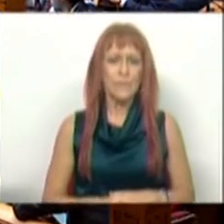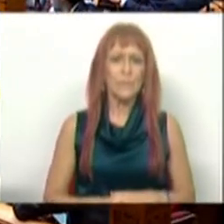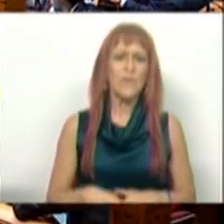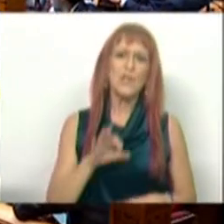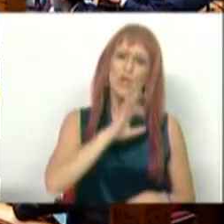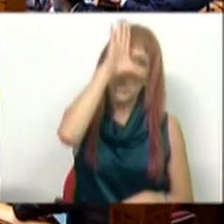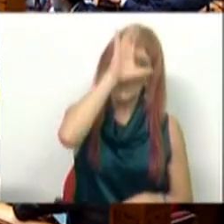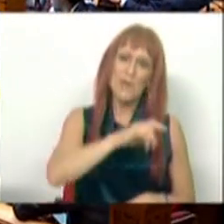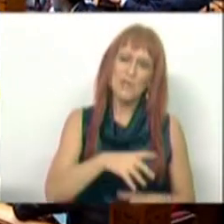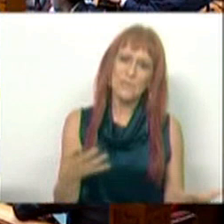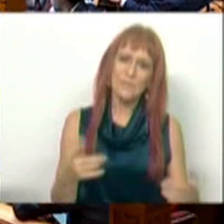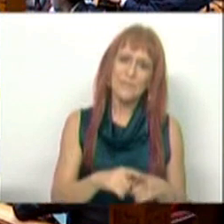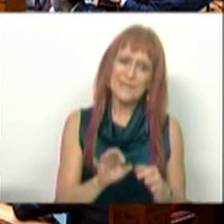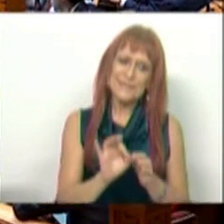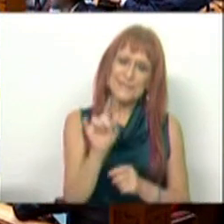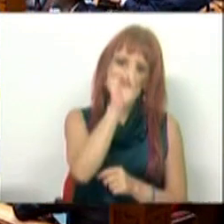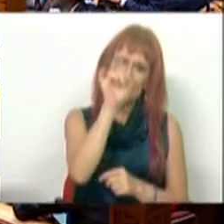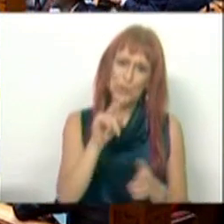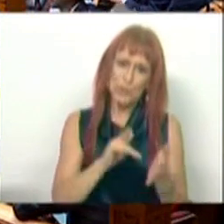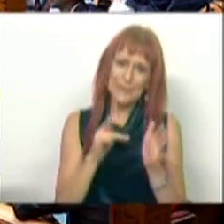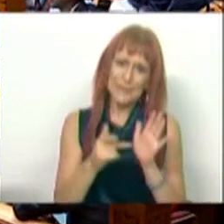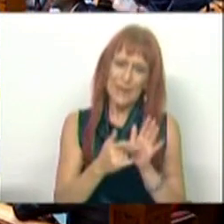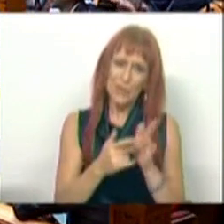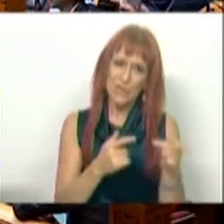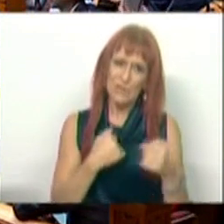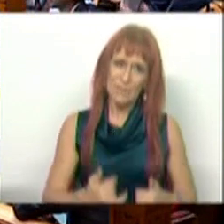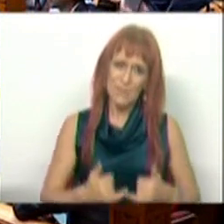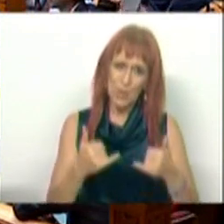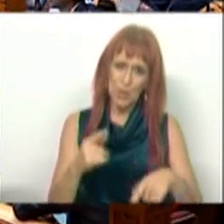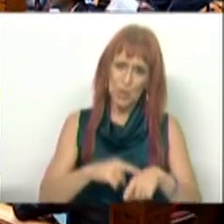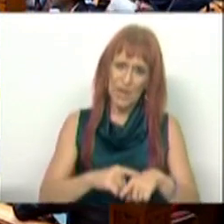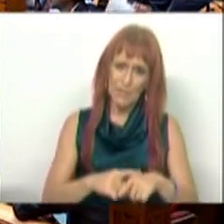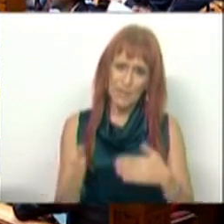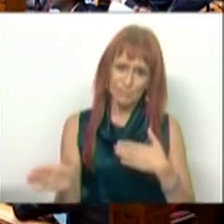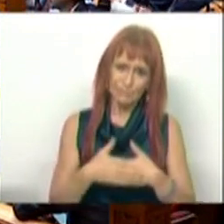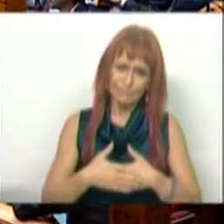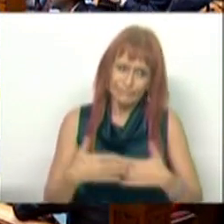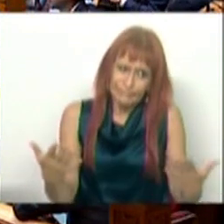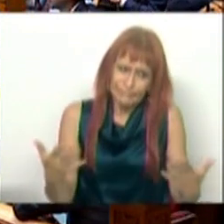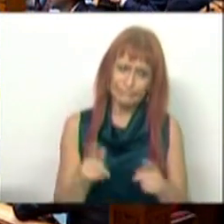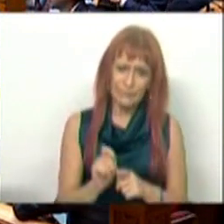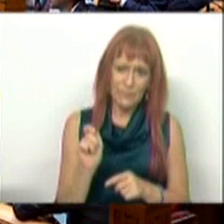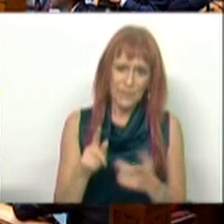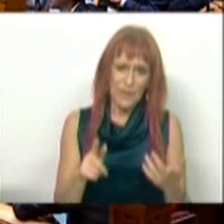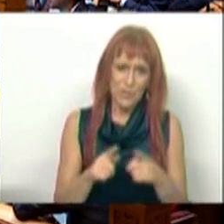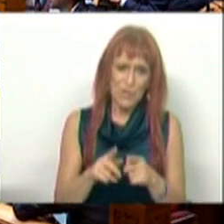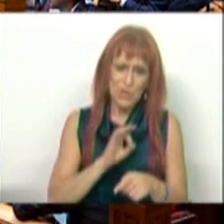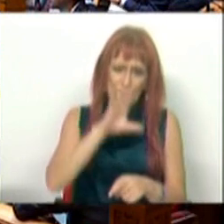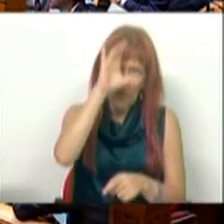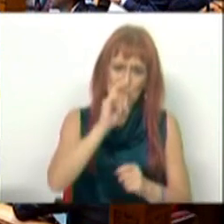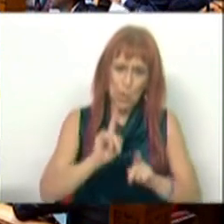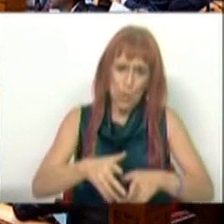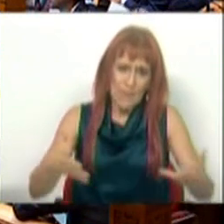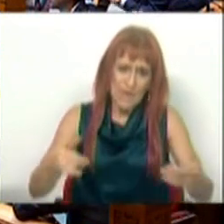Sr. Ministro, só uma pequena questão técnica. Vamos entrar agora no período de encerramento. A minha sugestão é que o Sr. Ministro